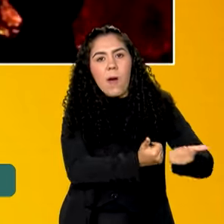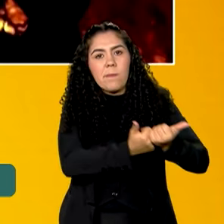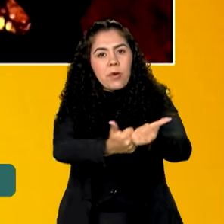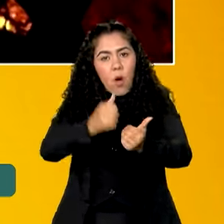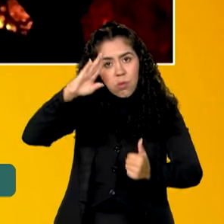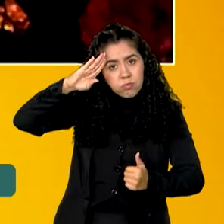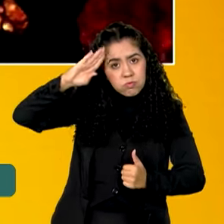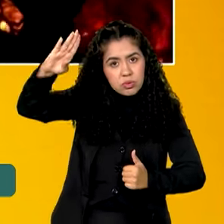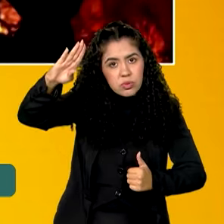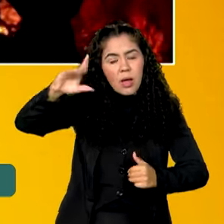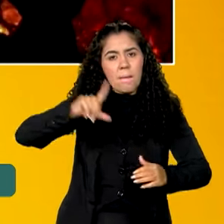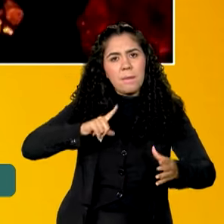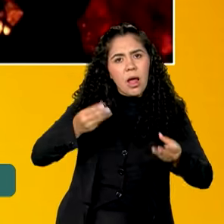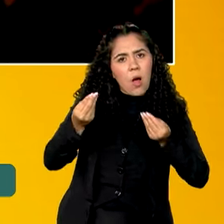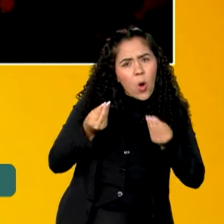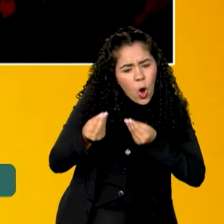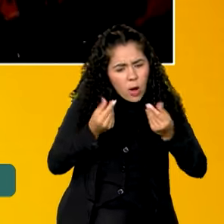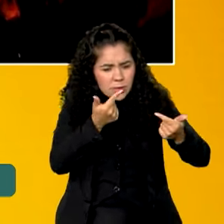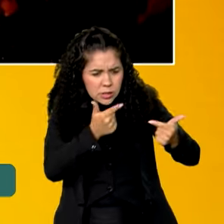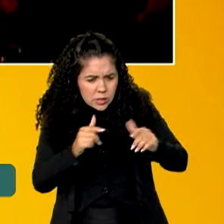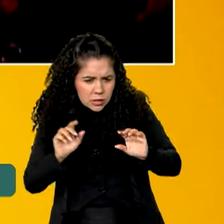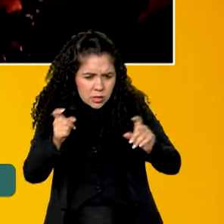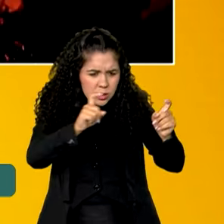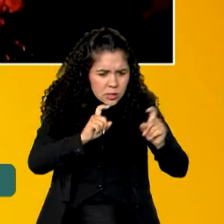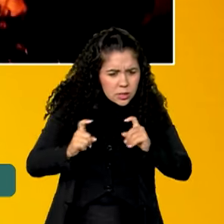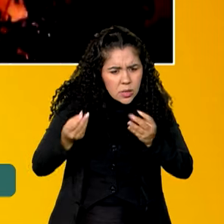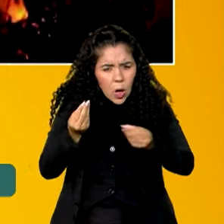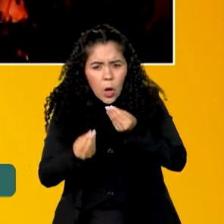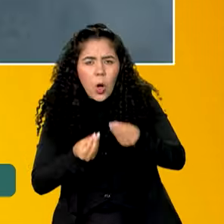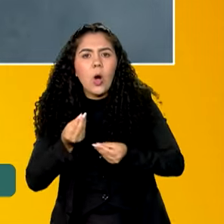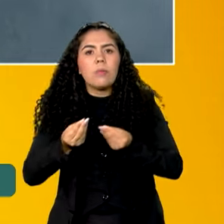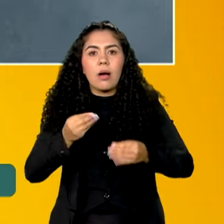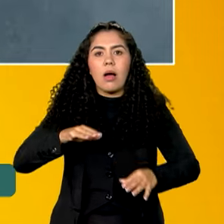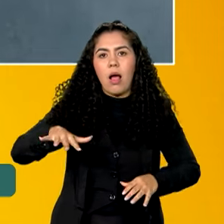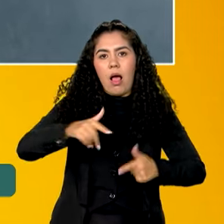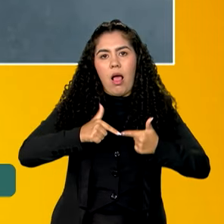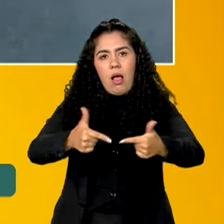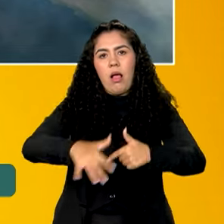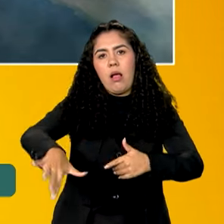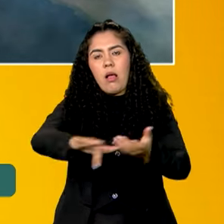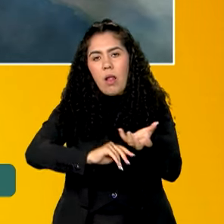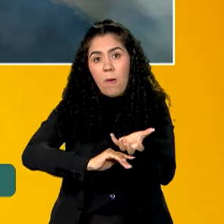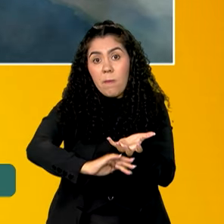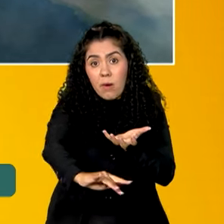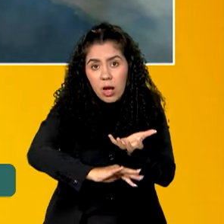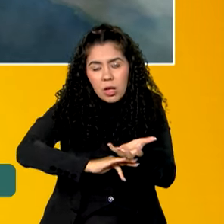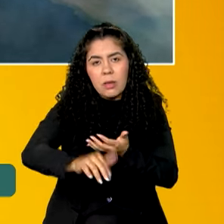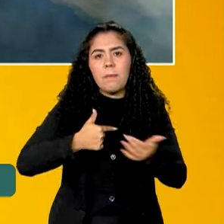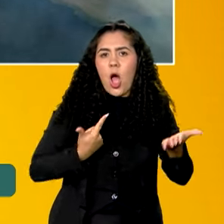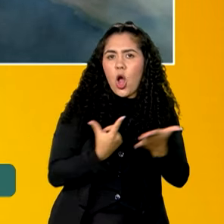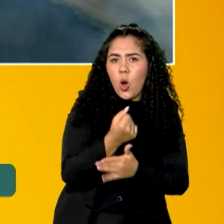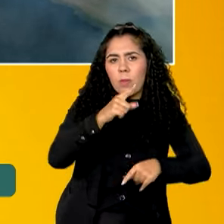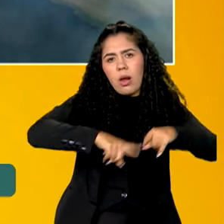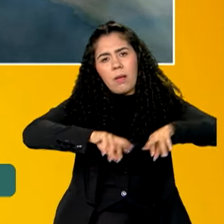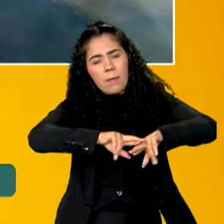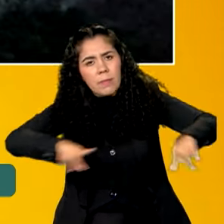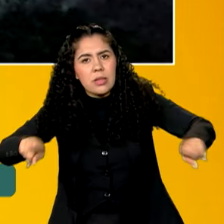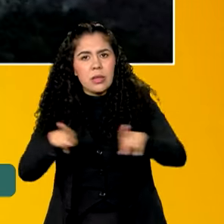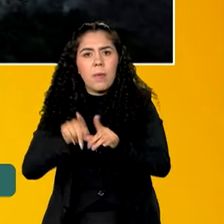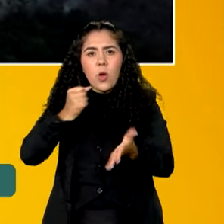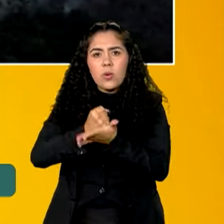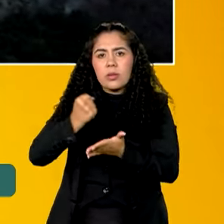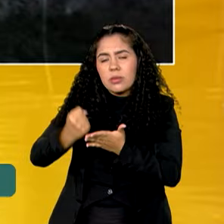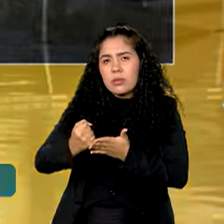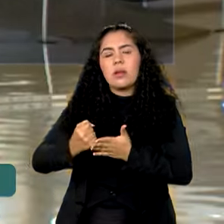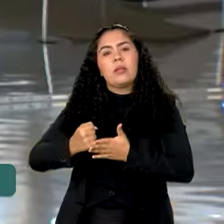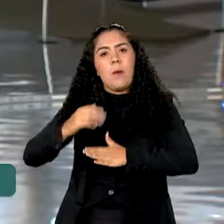nesse trabalho de logística que as Forças Armadas vão atuar lá na região do Pantanal. Então, é para a compra de bens, contratação de serviços,